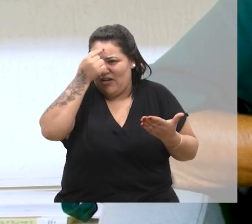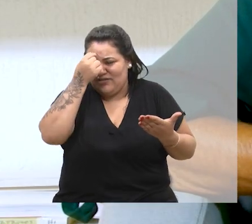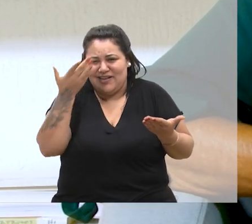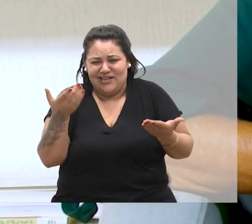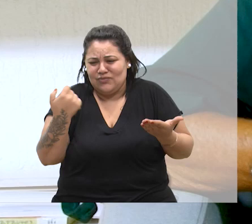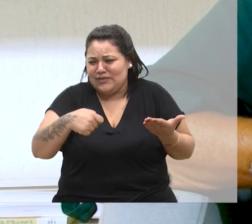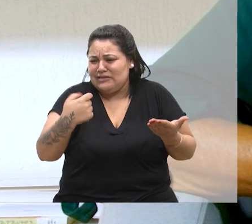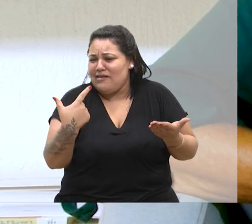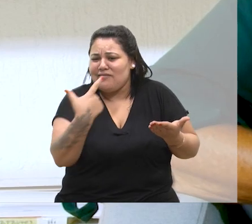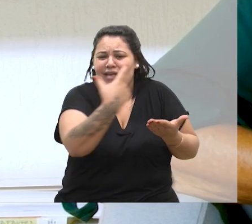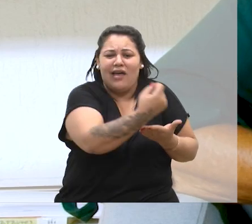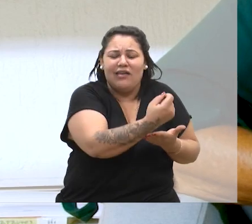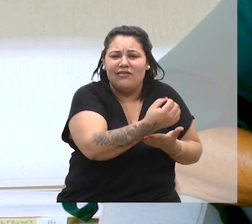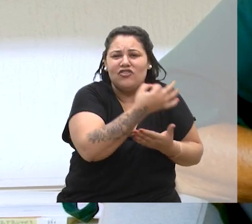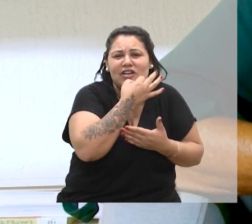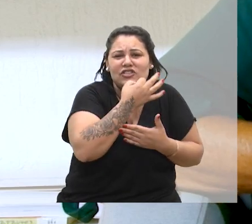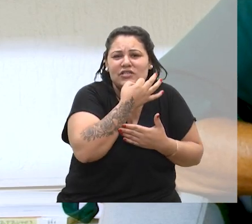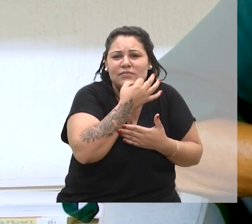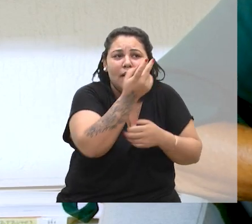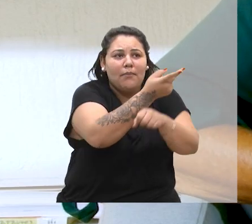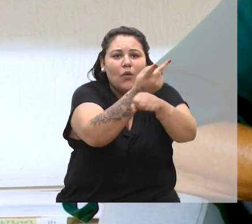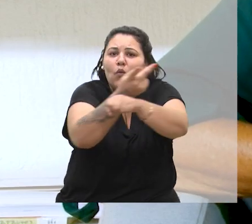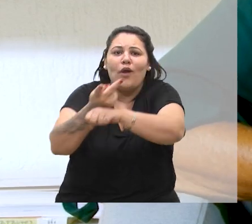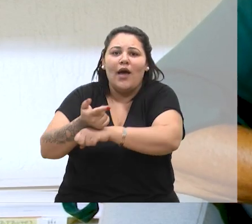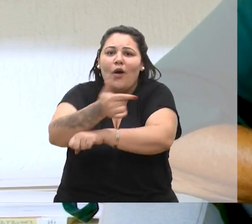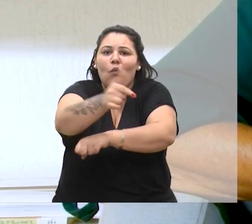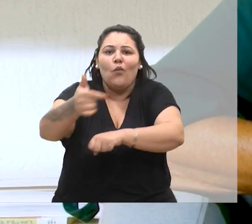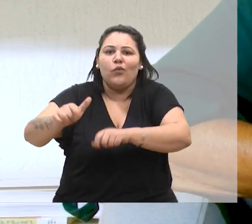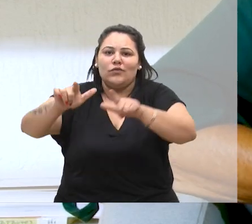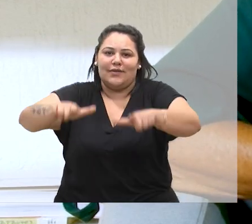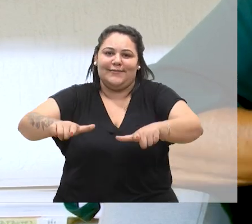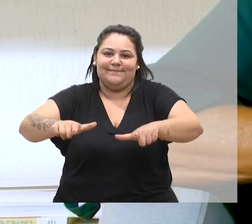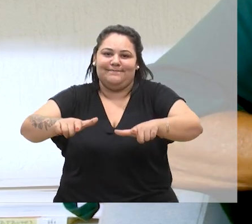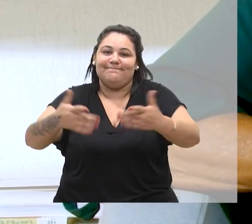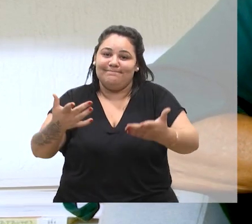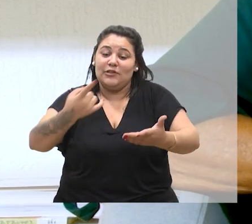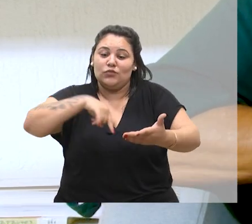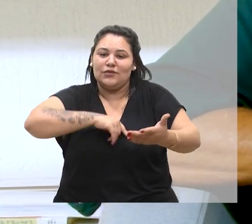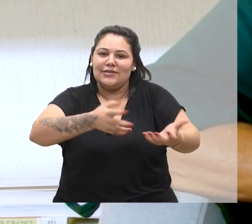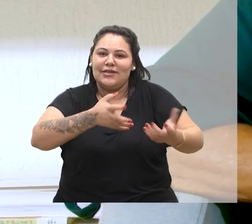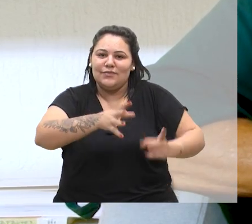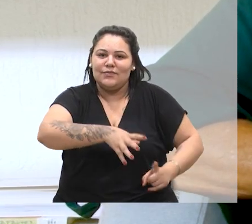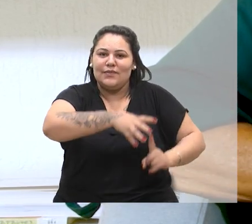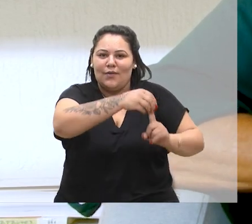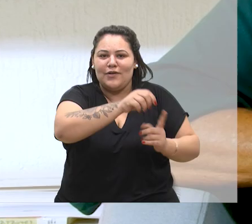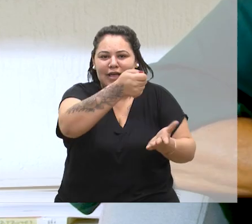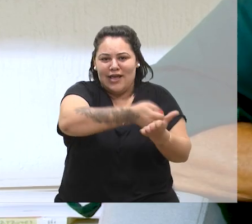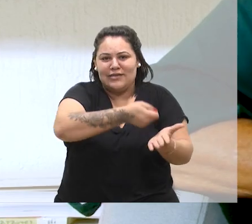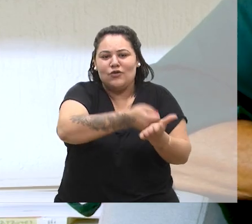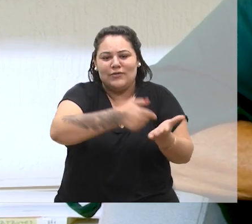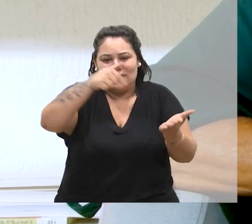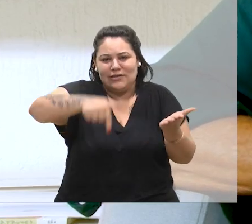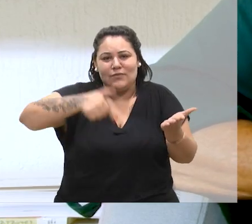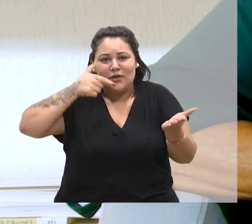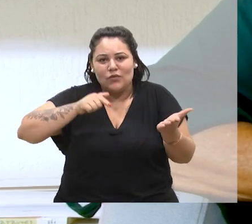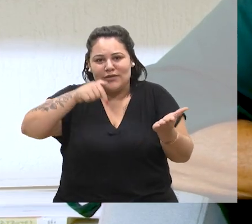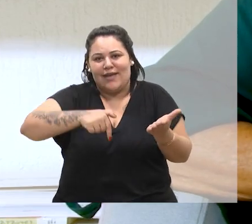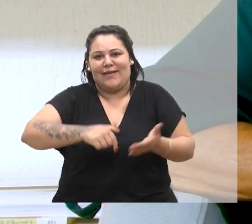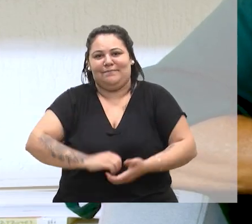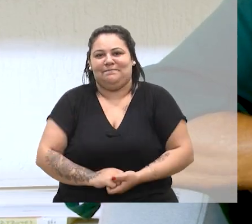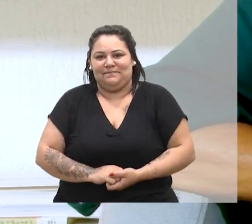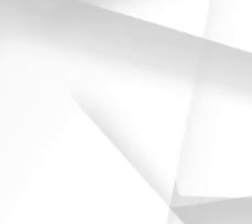daqui em busca de outros locais de estudo. Então, nós queremos priorizar esta luta